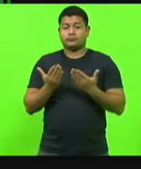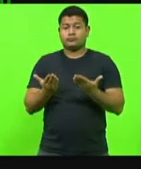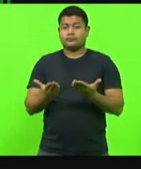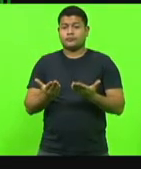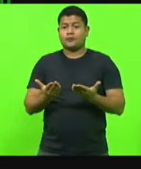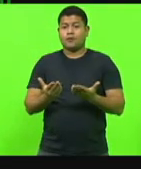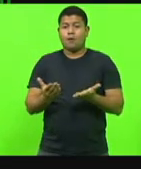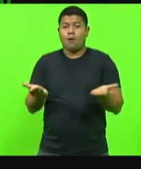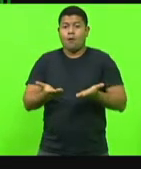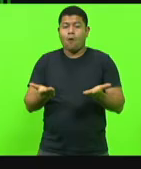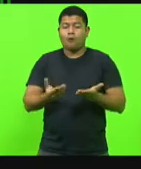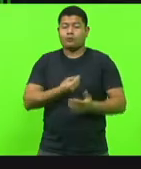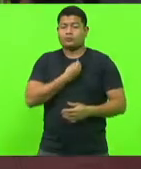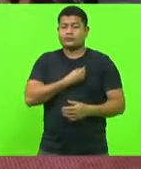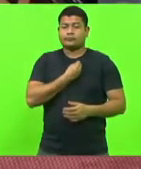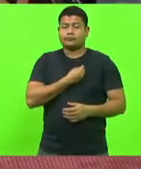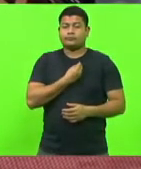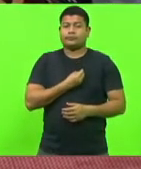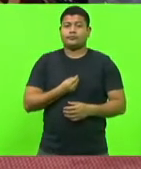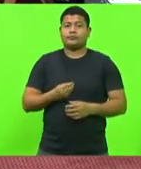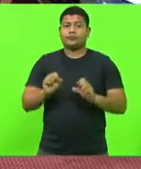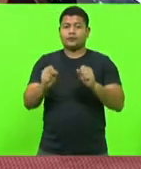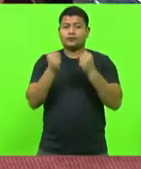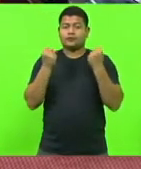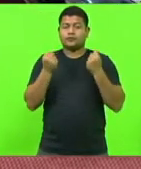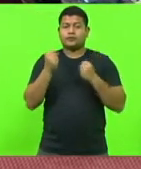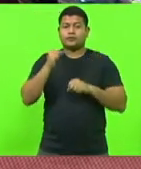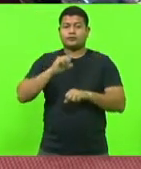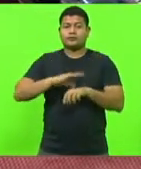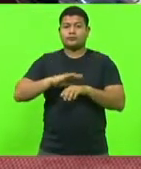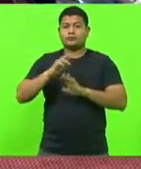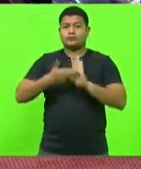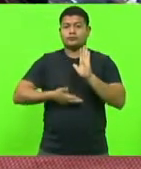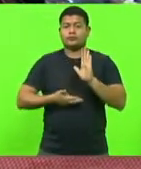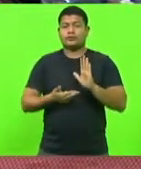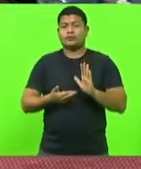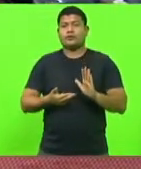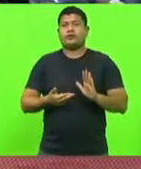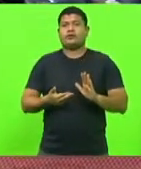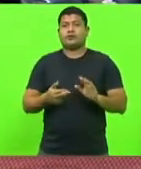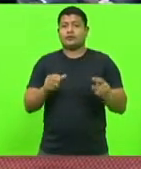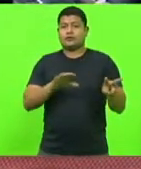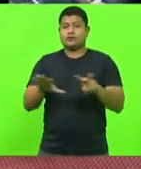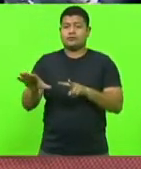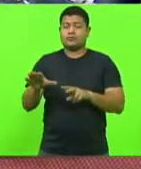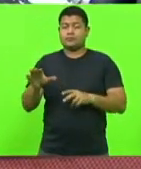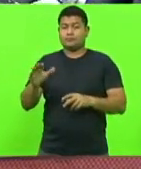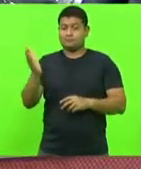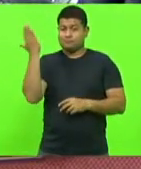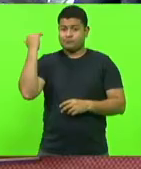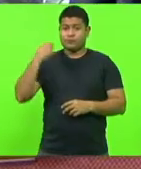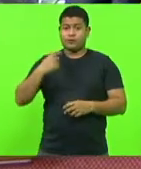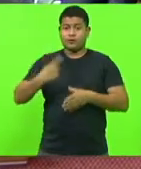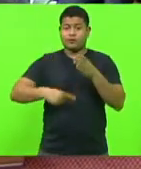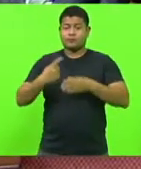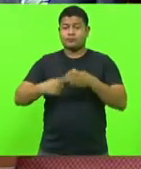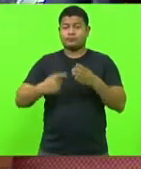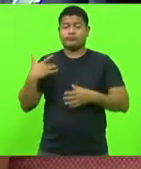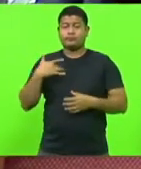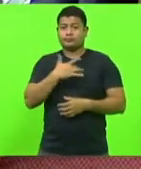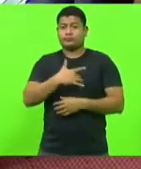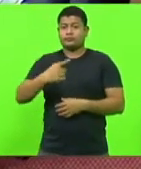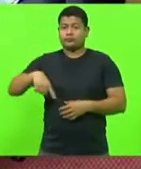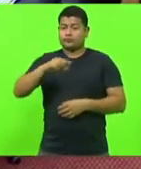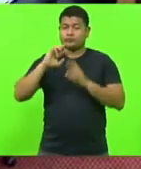esteja presente para fazer a defesa, mas, inclusive, na semana passada ainda, na Comissão de Saúde, nós fizemos uma